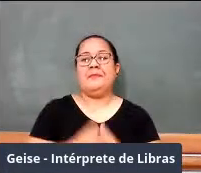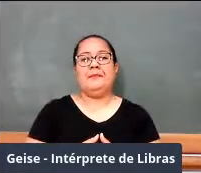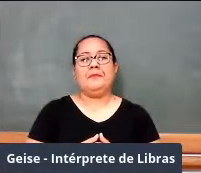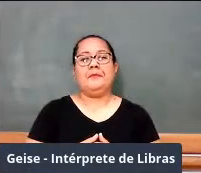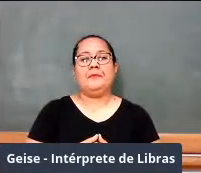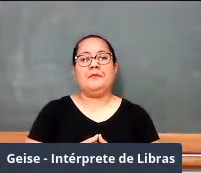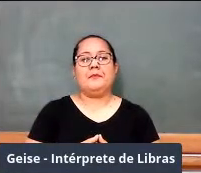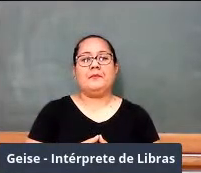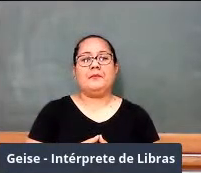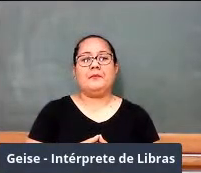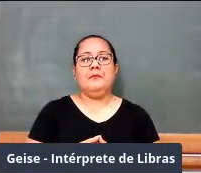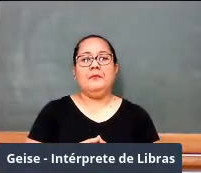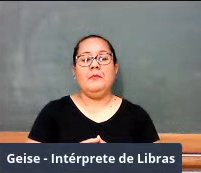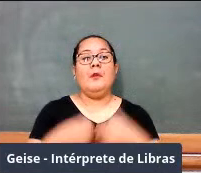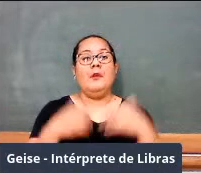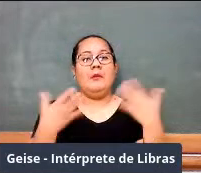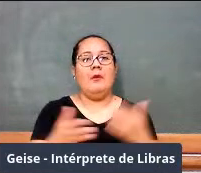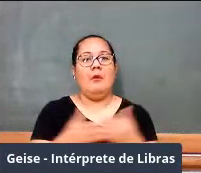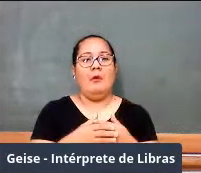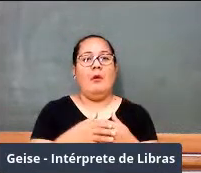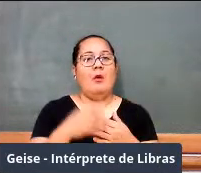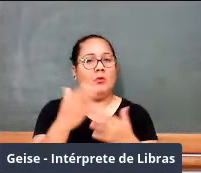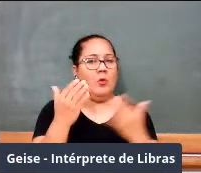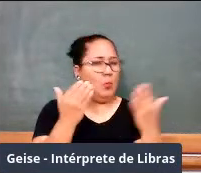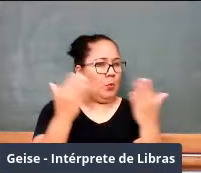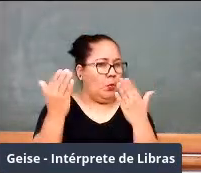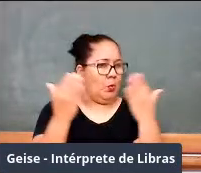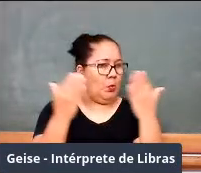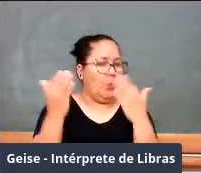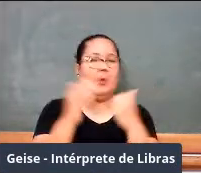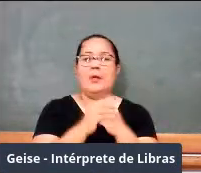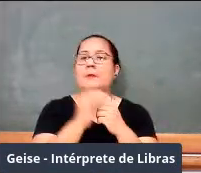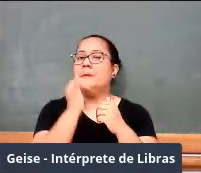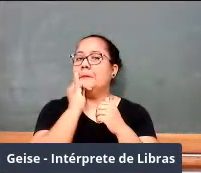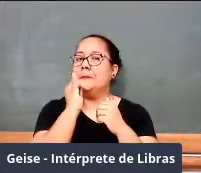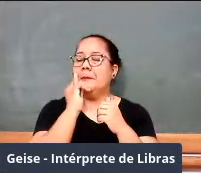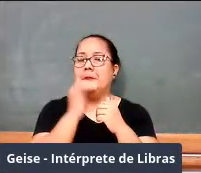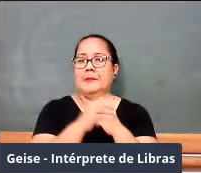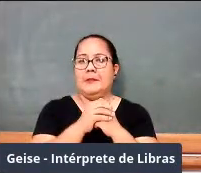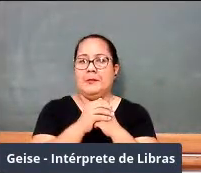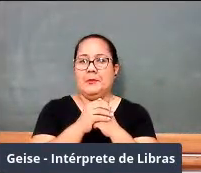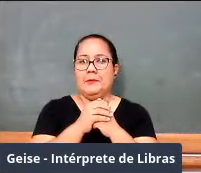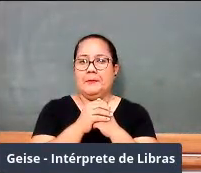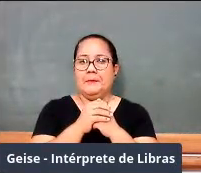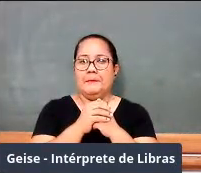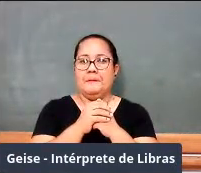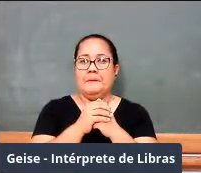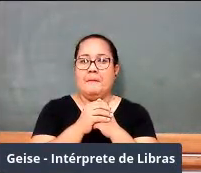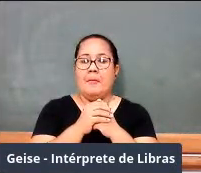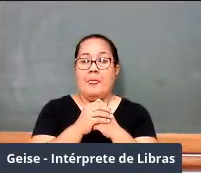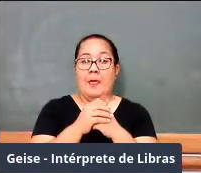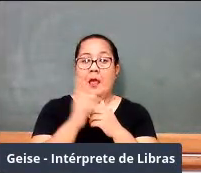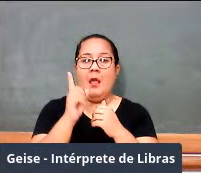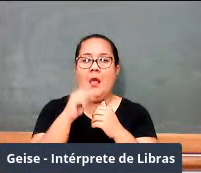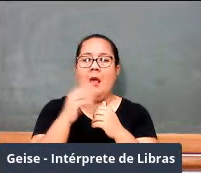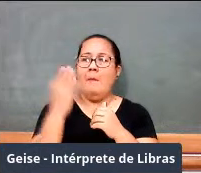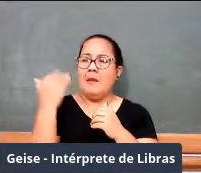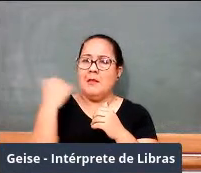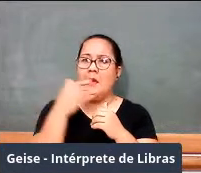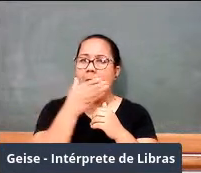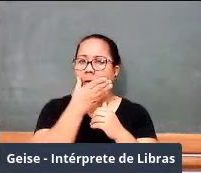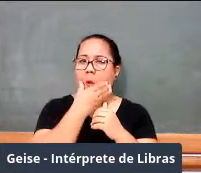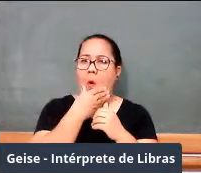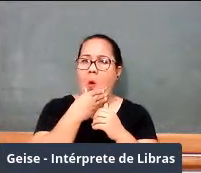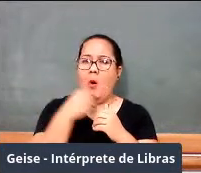para a gente ter uma ideia e fazer uma comparação, eu disse para você que no tempo do Euclides Roxo a